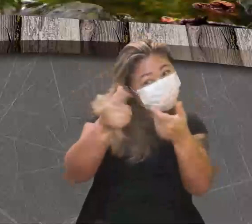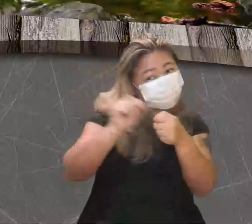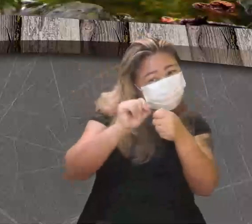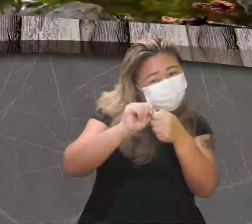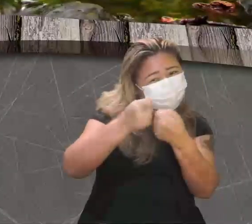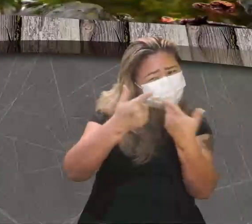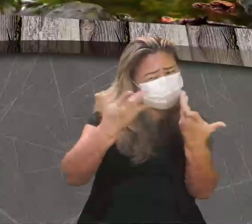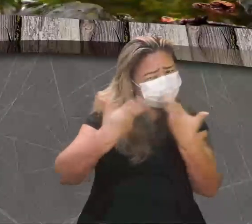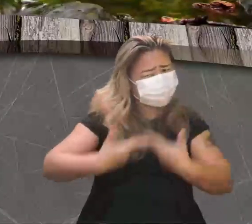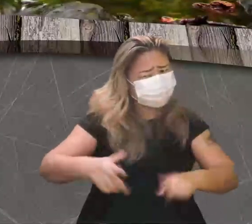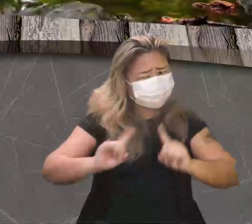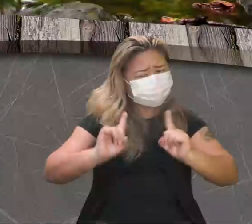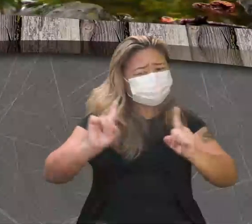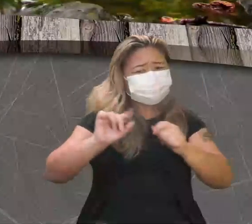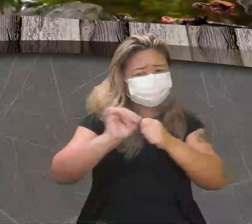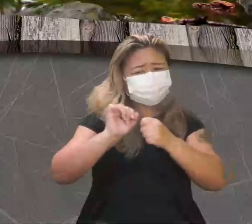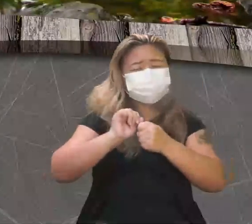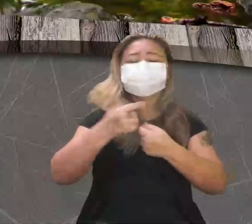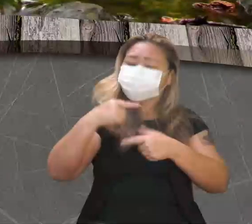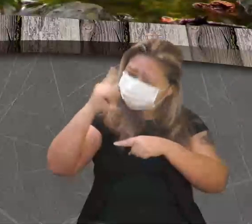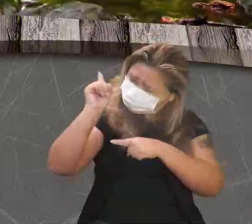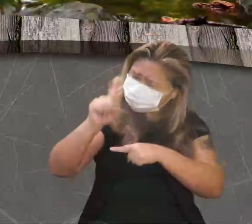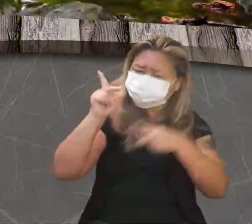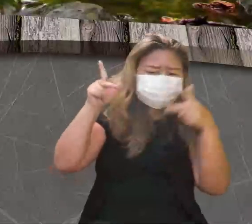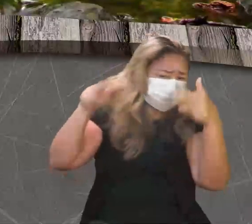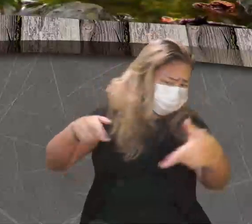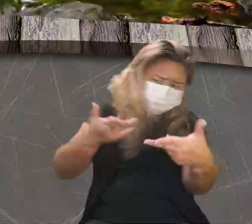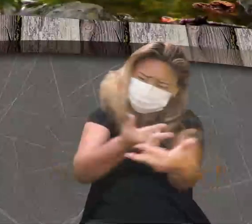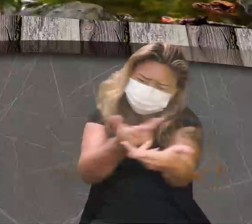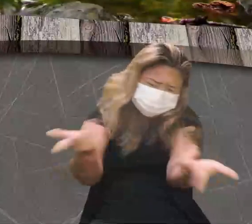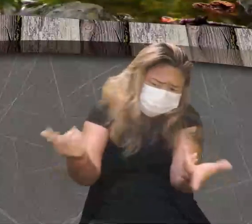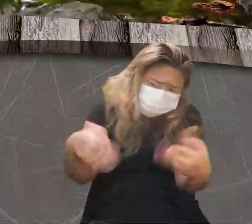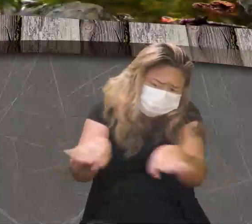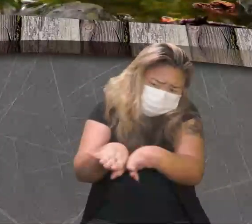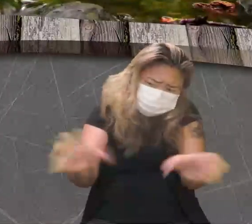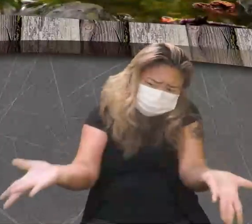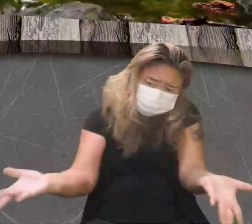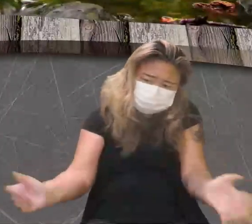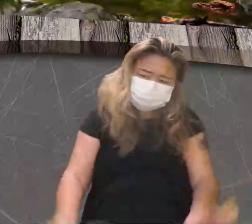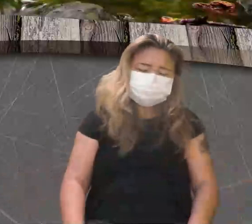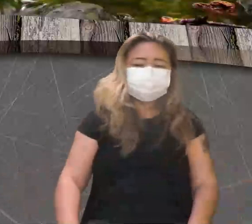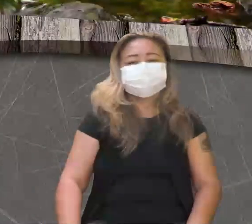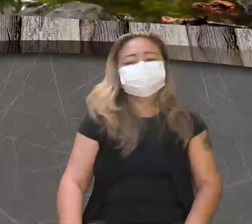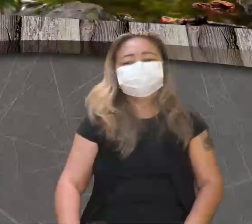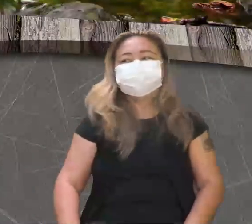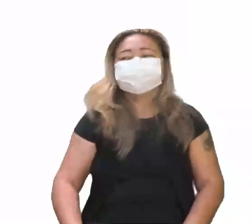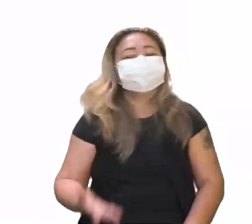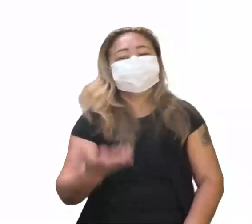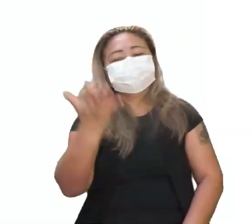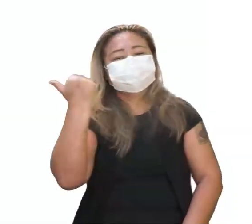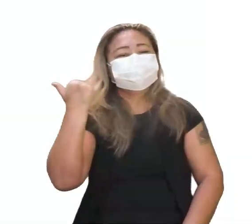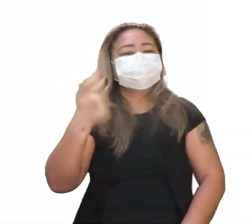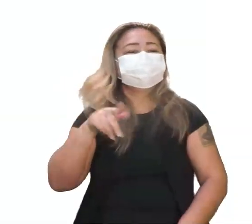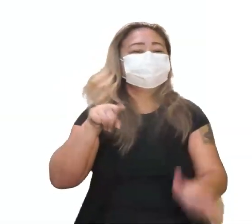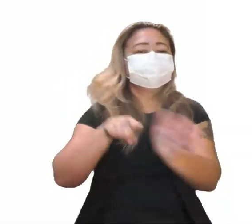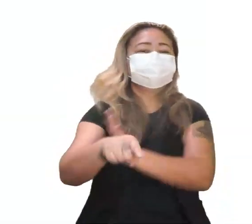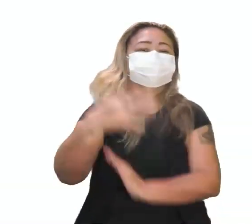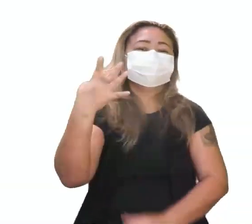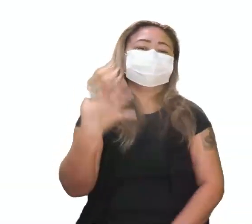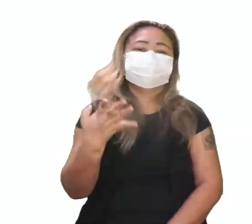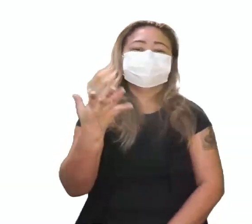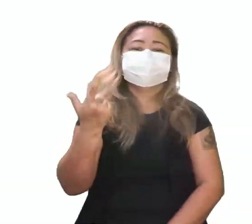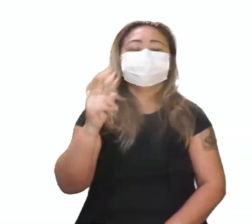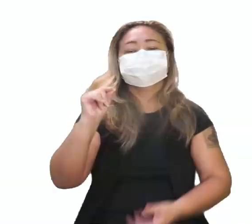vocês. Então, fica chateado com a prof. afinal, porque a gente prof já passou por isso aí também, tá bom? Vamos seguir junto? Vamos lá, questão 4.